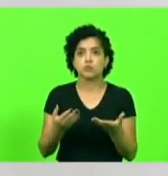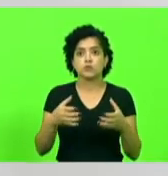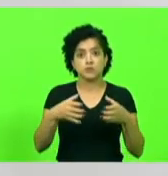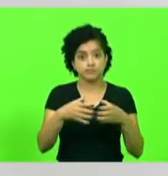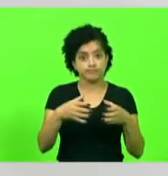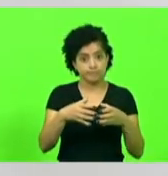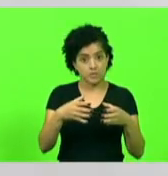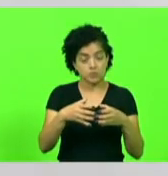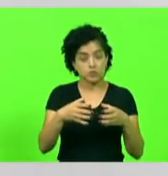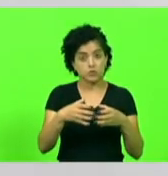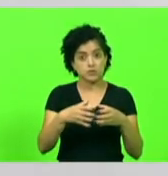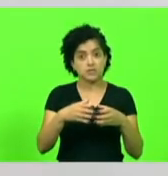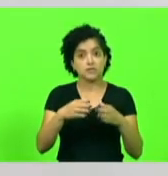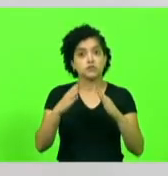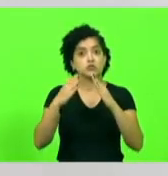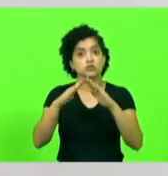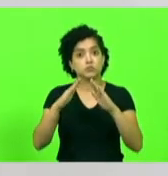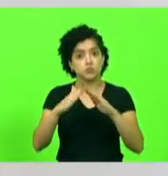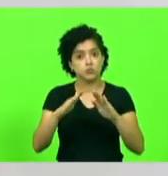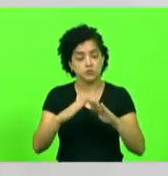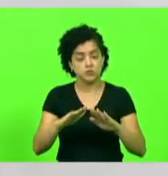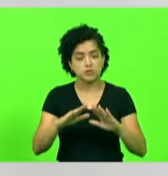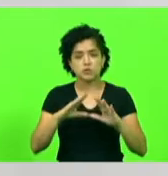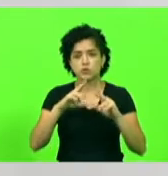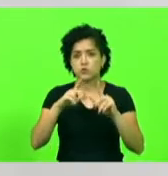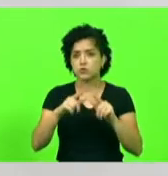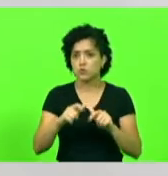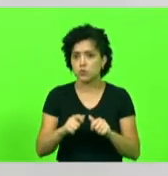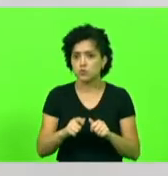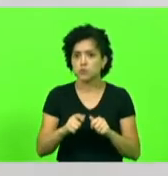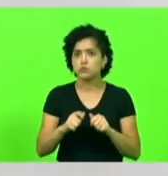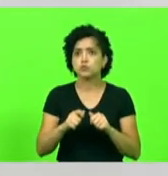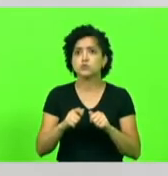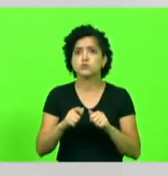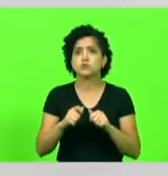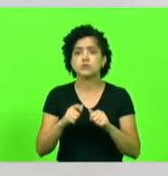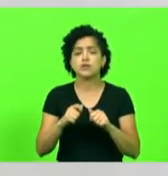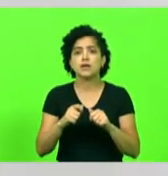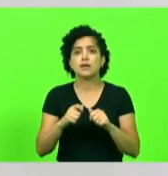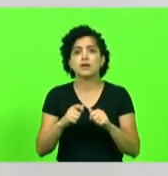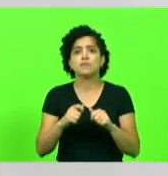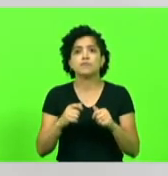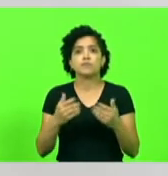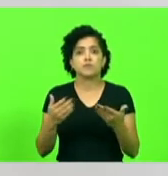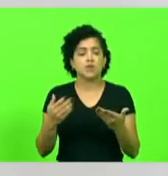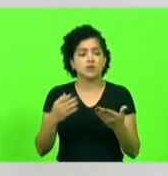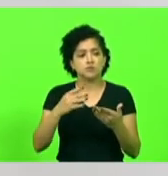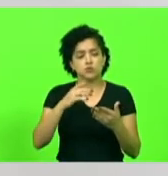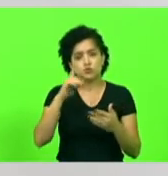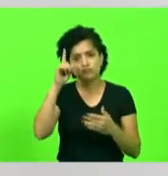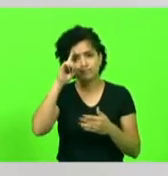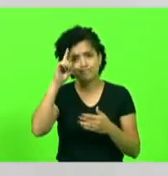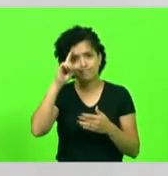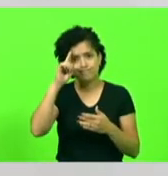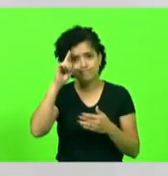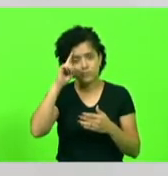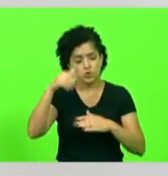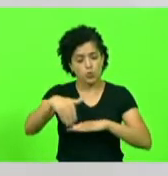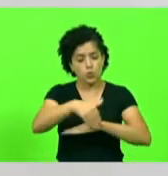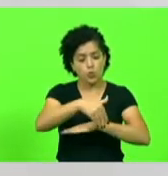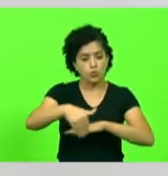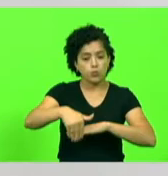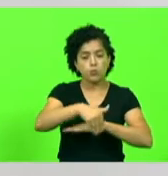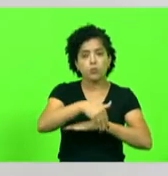Brusque, chamou a atenção de todos aqueles que passam dia e todo dia e toda hora na rodovia Ivo